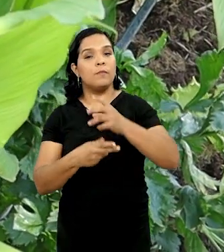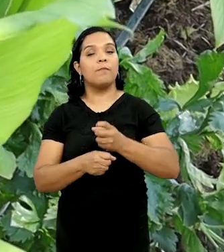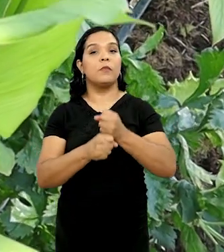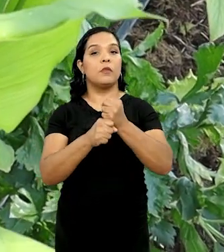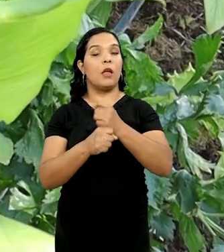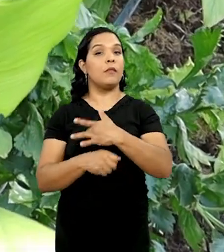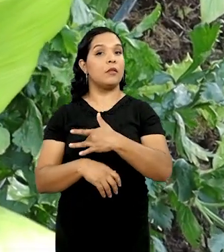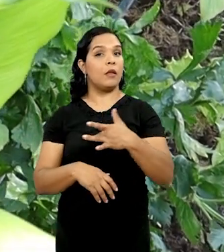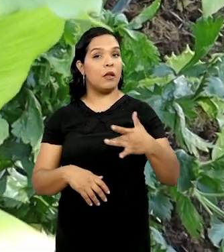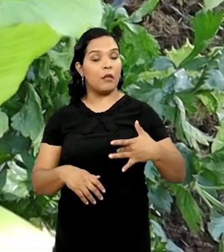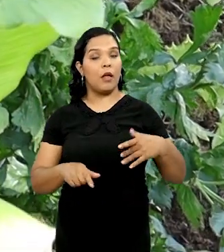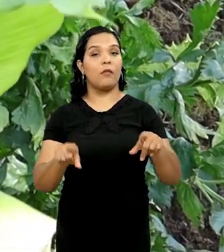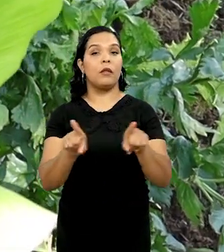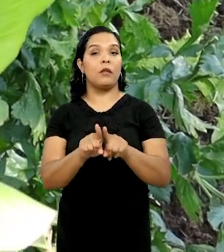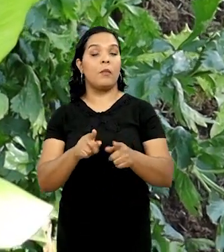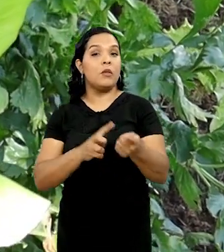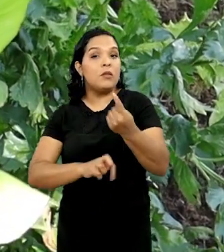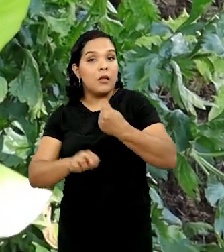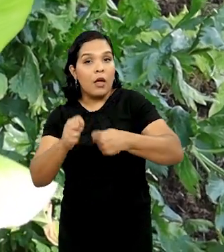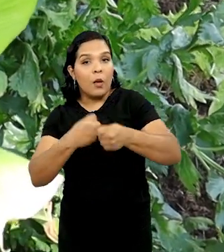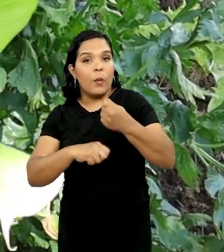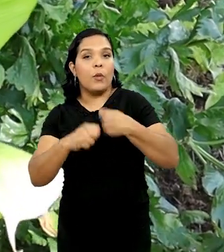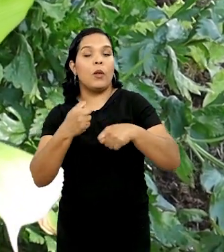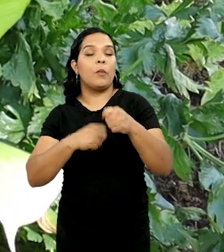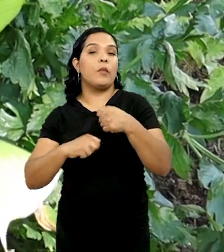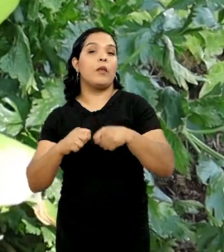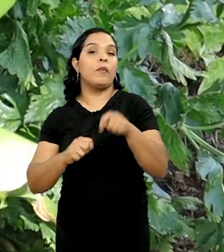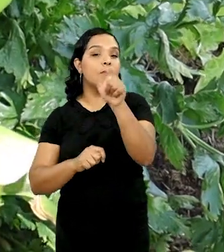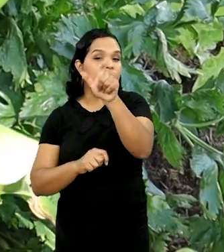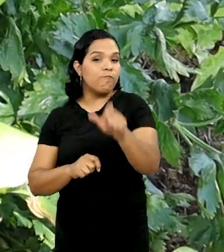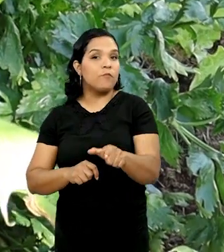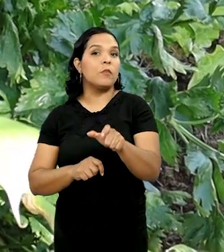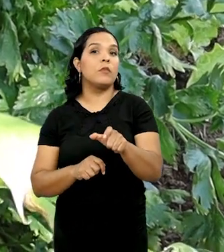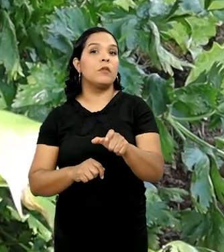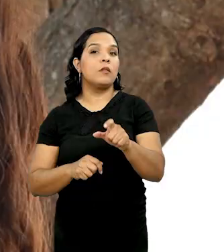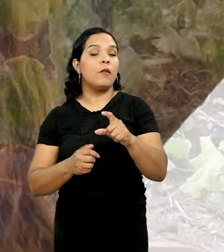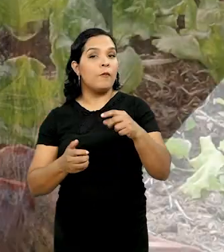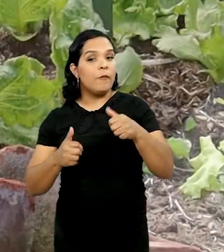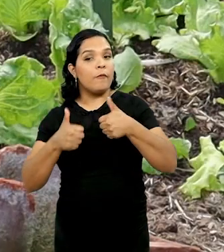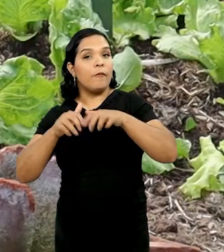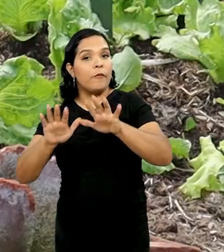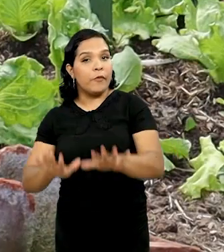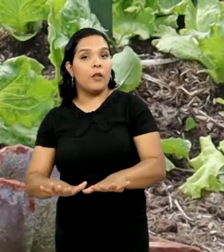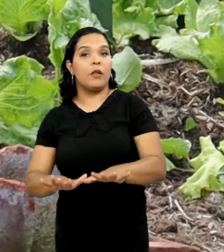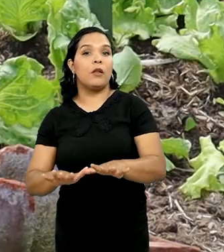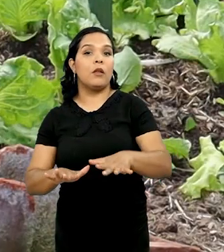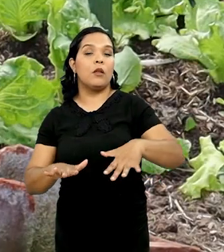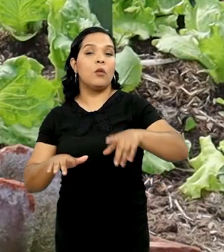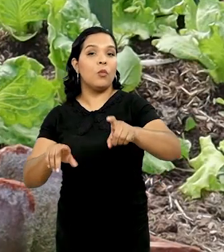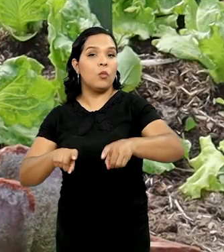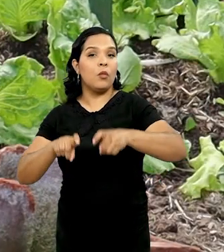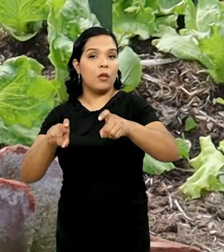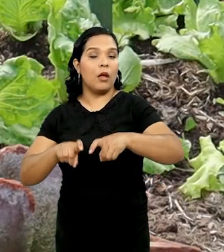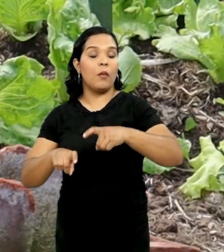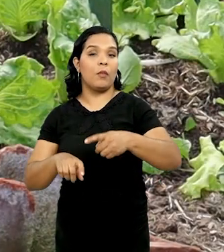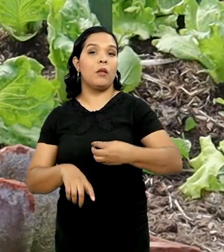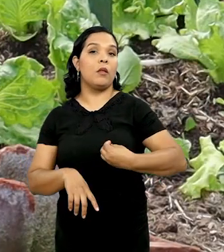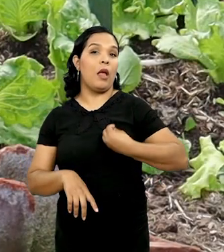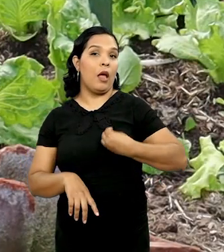mais sustentável, saudável e de economia, fazendo com que o produtor se mantenha no campo e possa ter uma